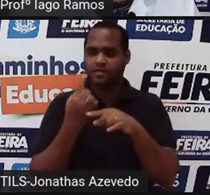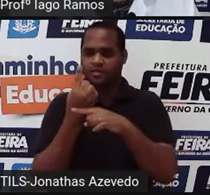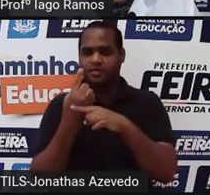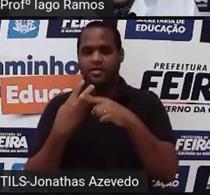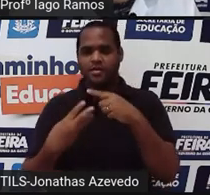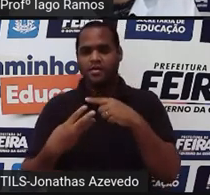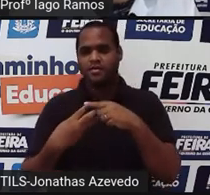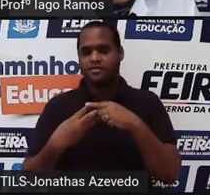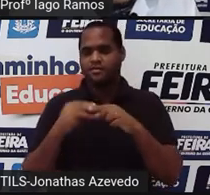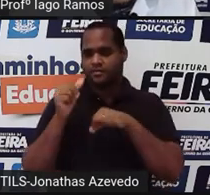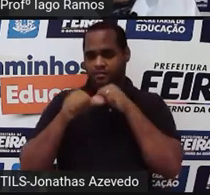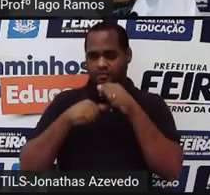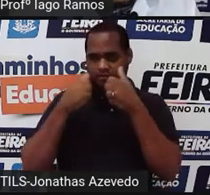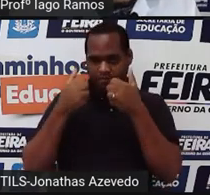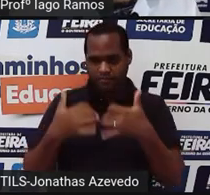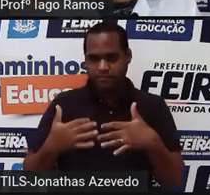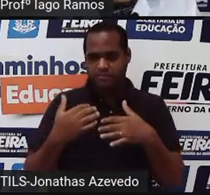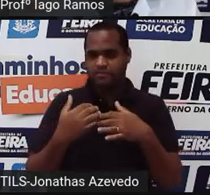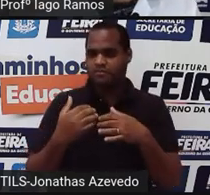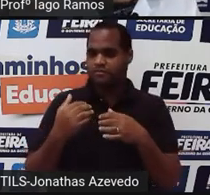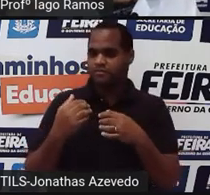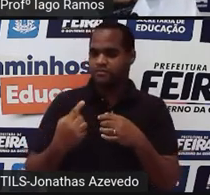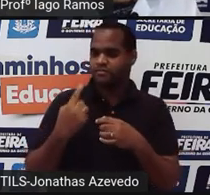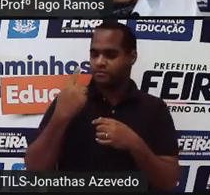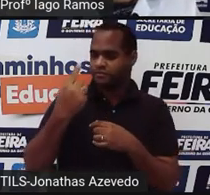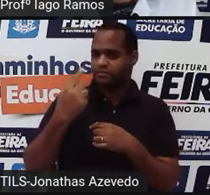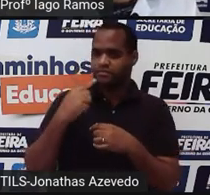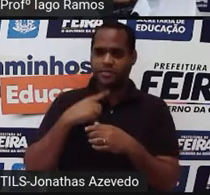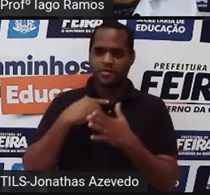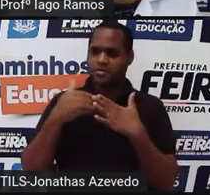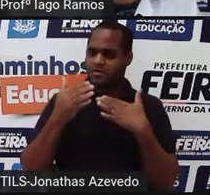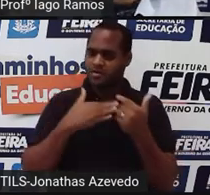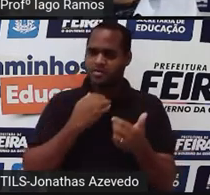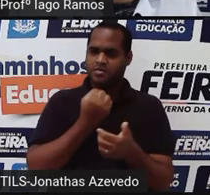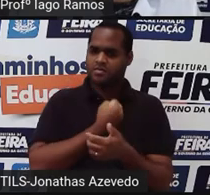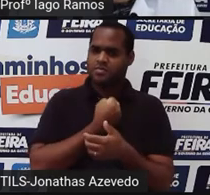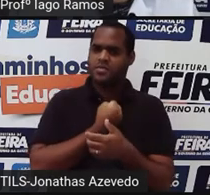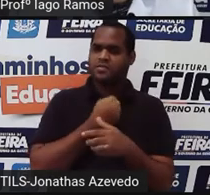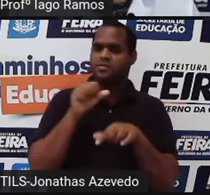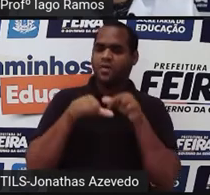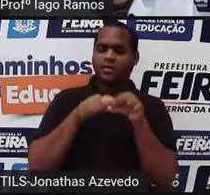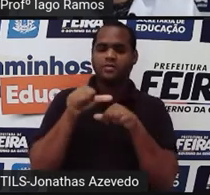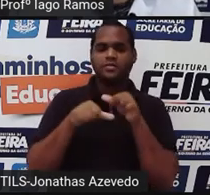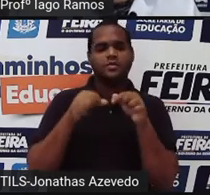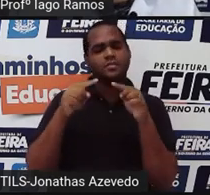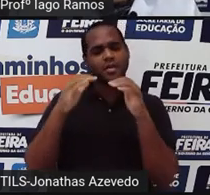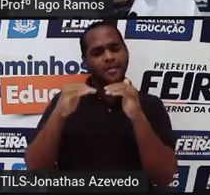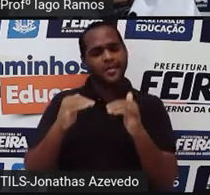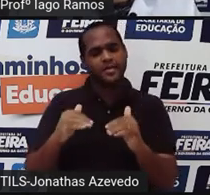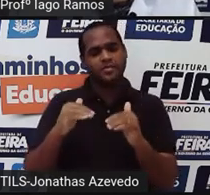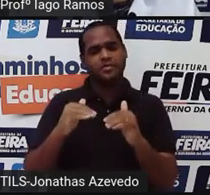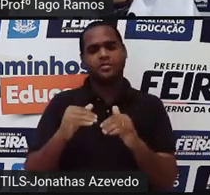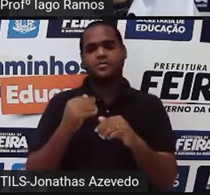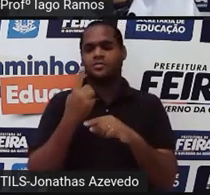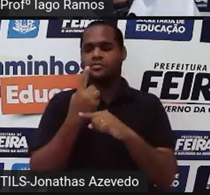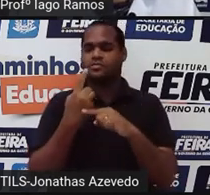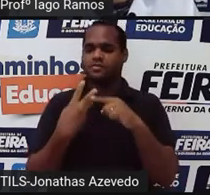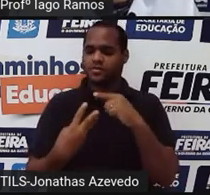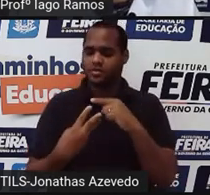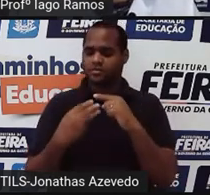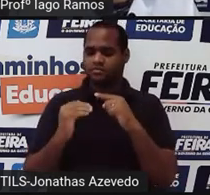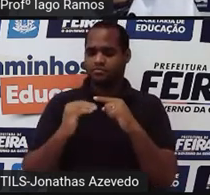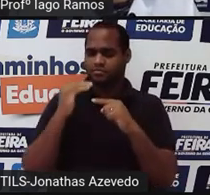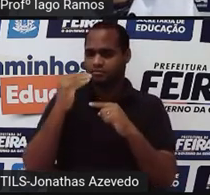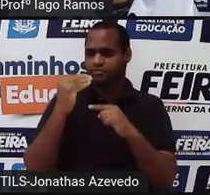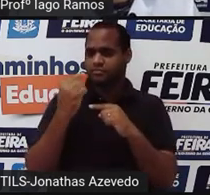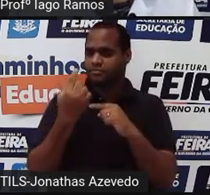elevado a 1, né? A gente viu que qualquer número elevado a 1 dá o número que tá embaixo. Então, 1 terço elevado a 1,